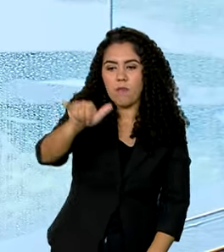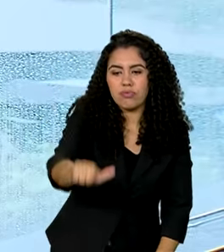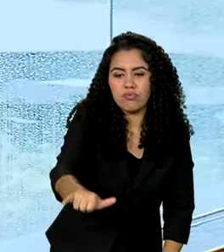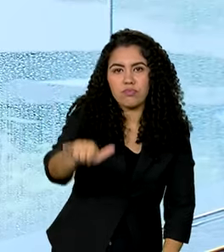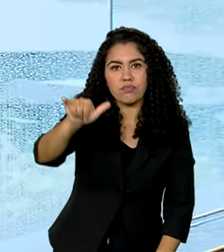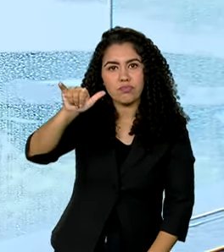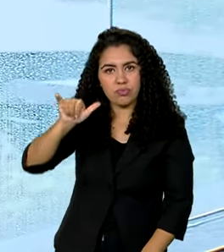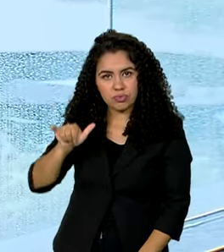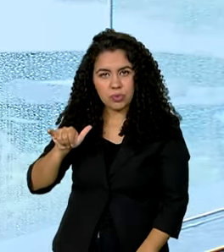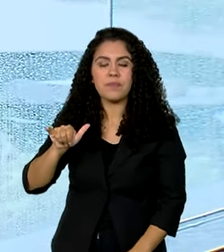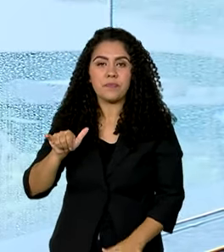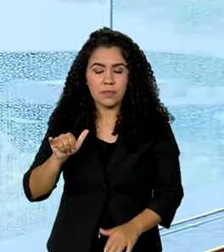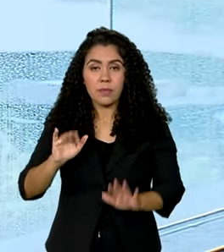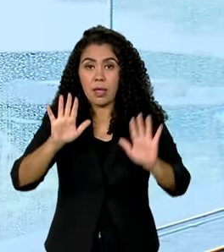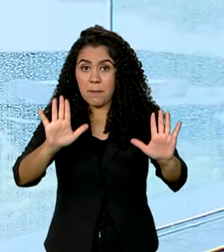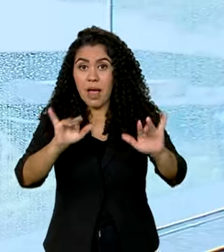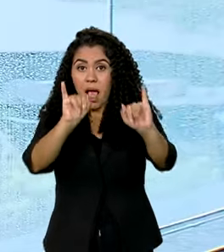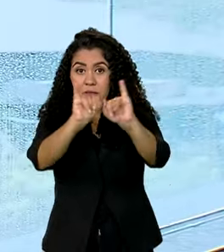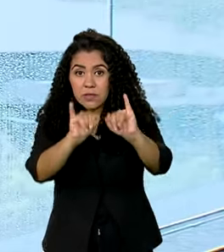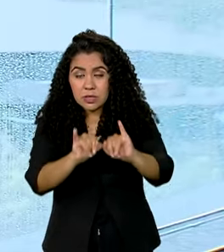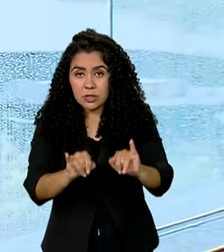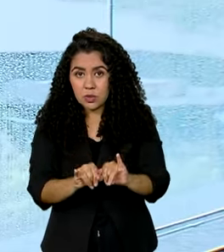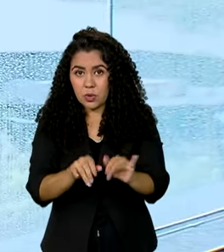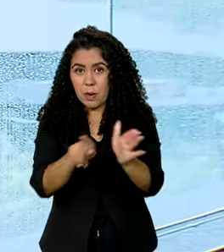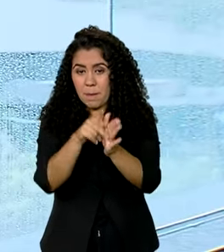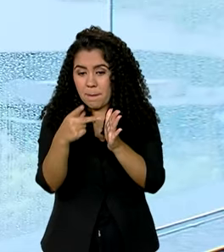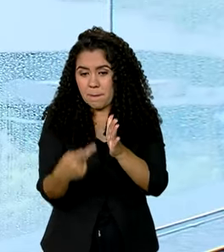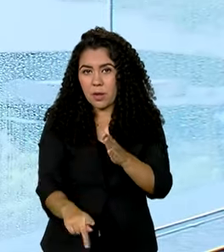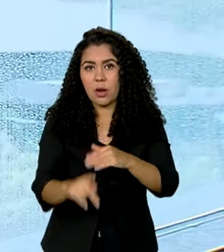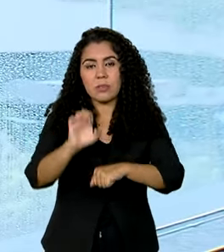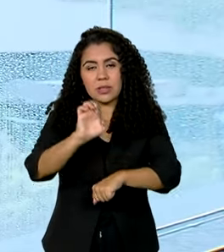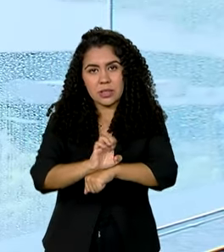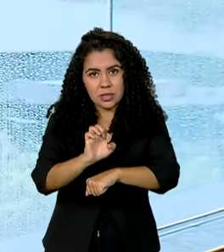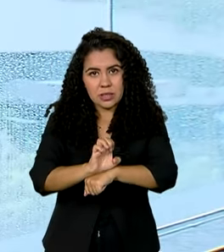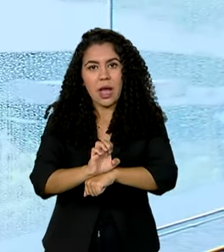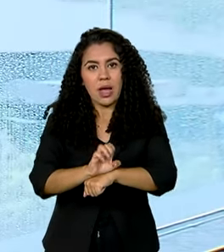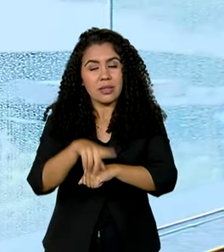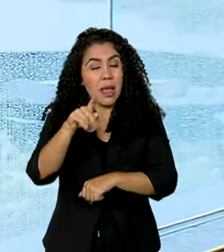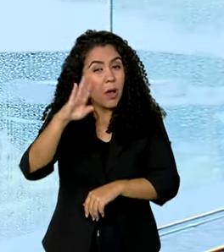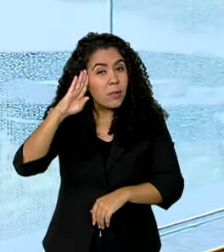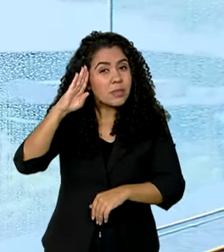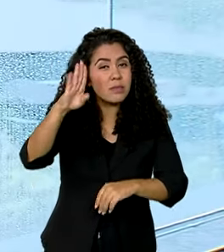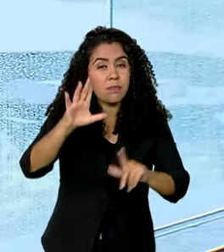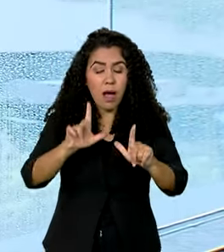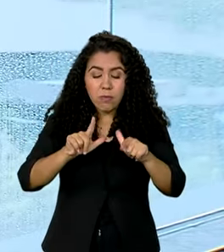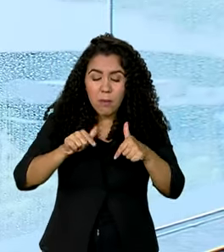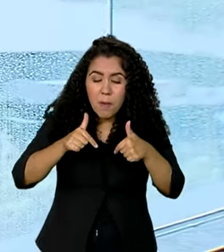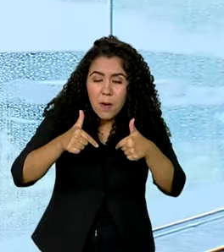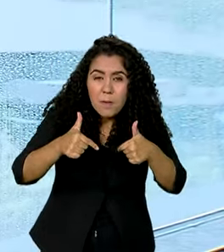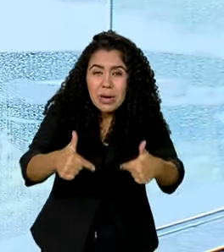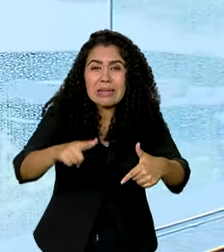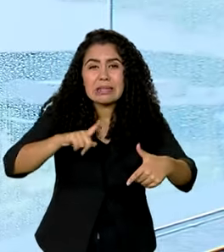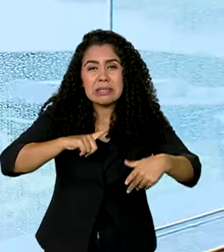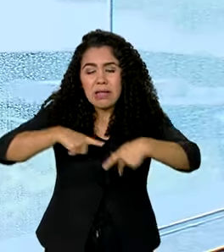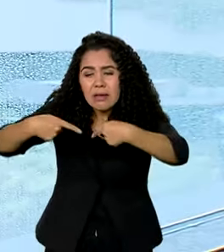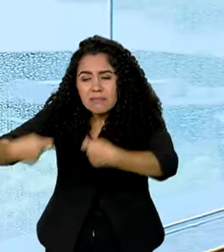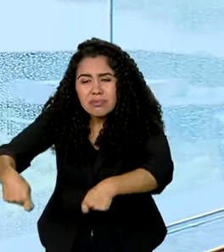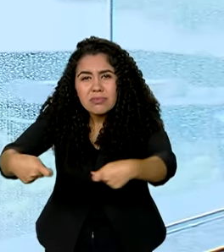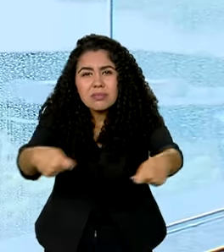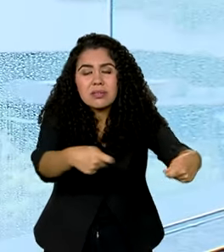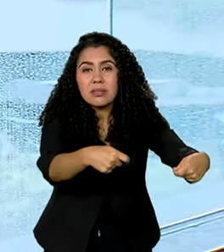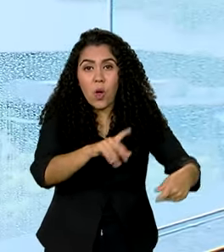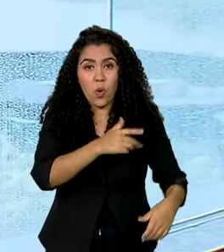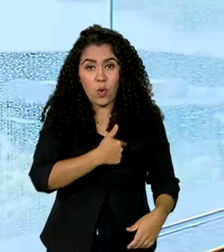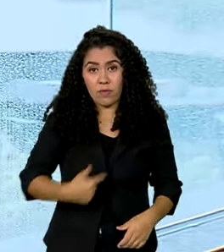comerciais. A infraestrutura do estado é um dos principais gargalos e que tem demandado muita atenção do governo